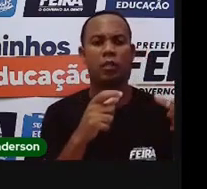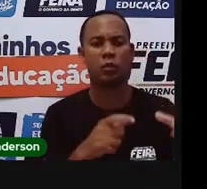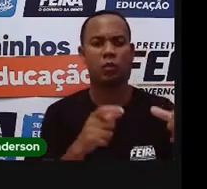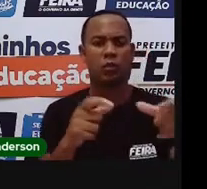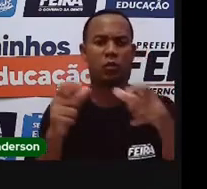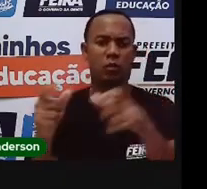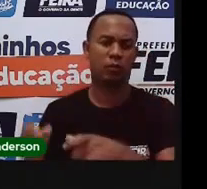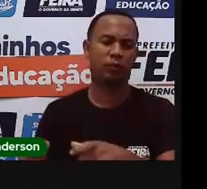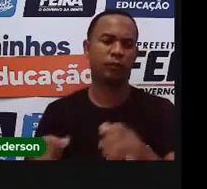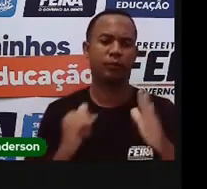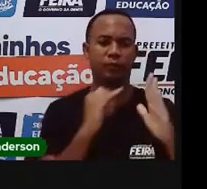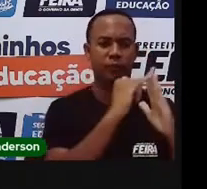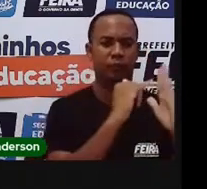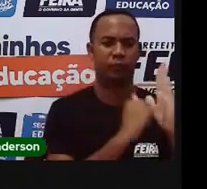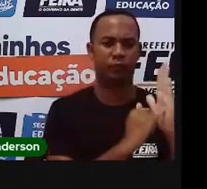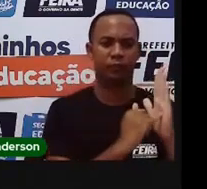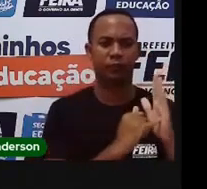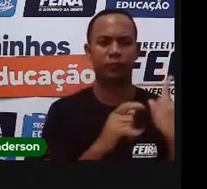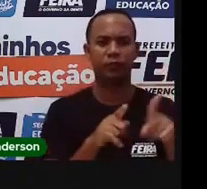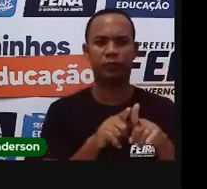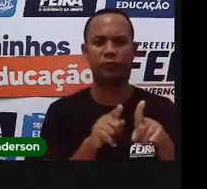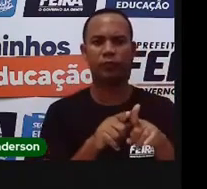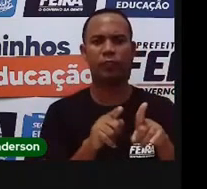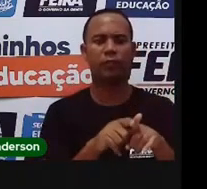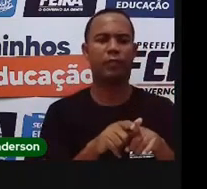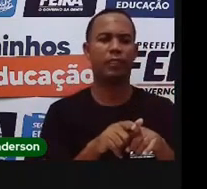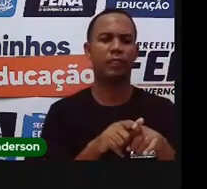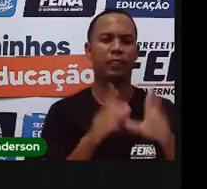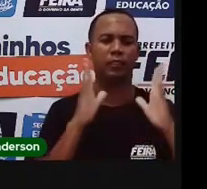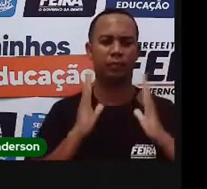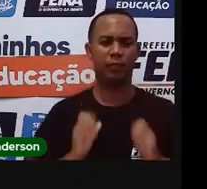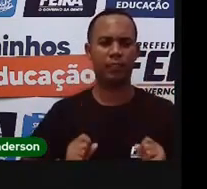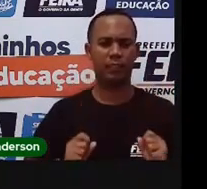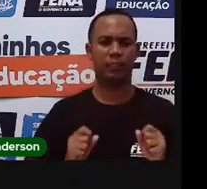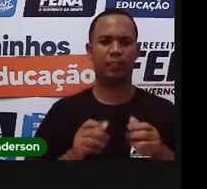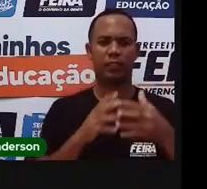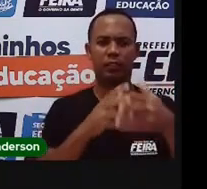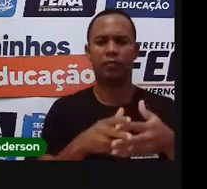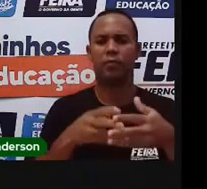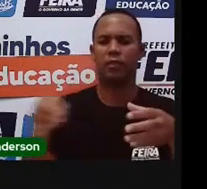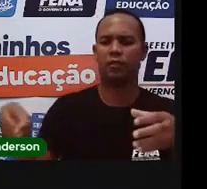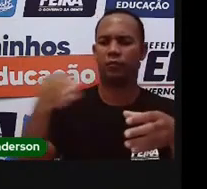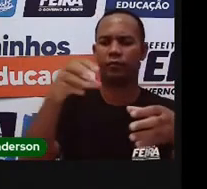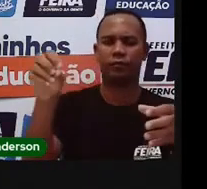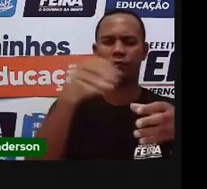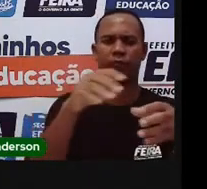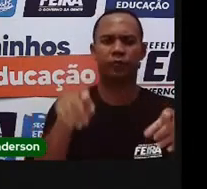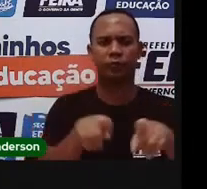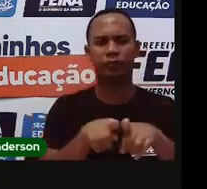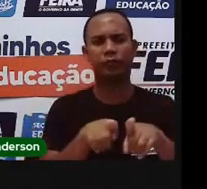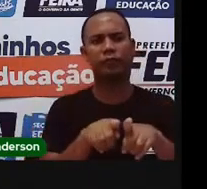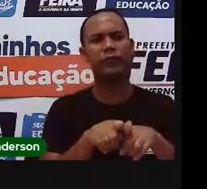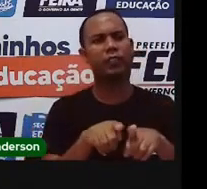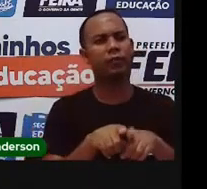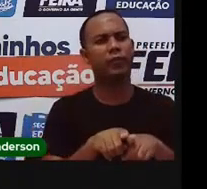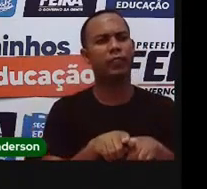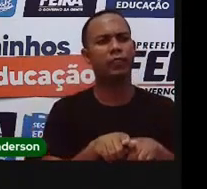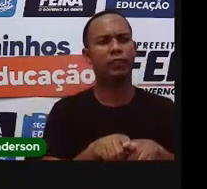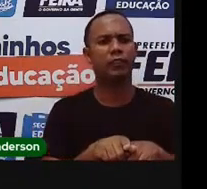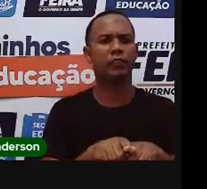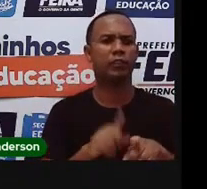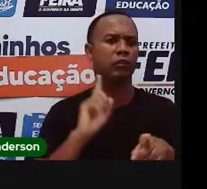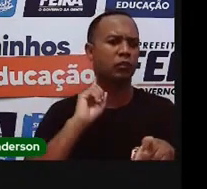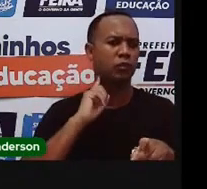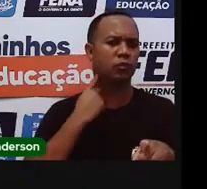é o IPTU, as taxas de coleta de lixo e os impostos, a taxa que vem de